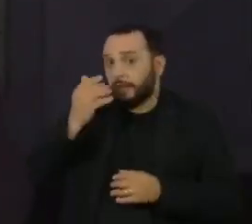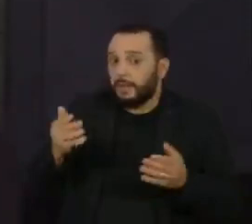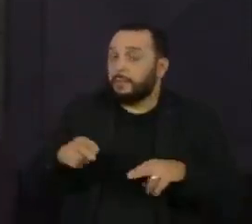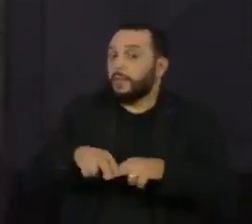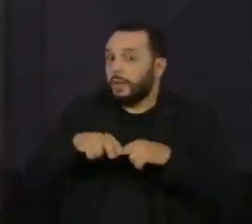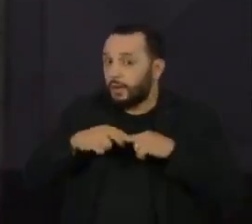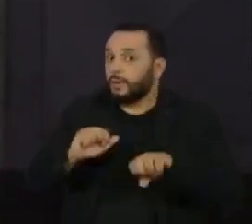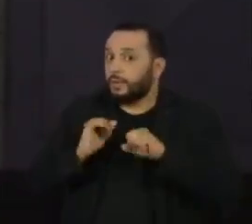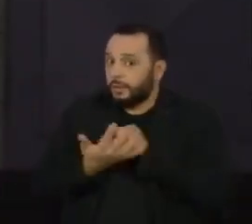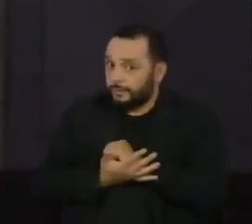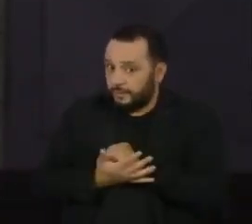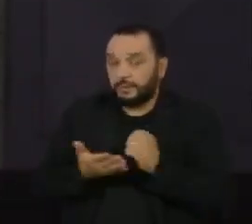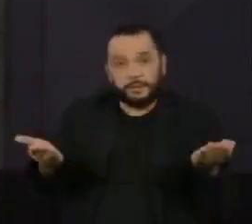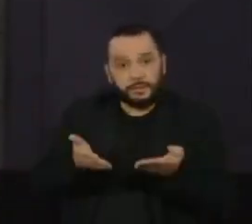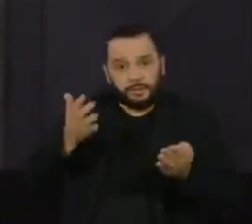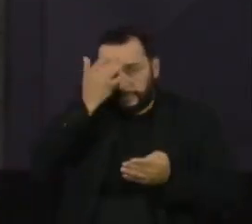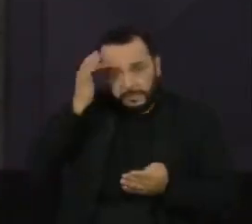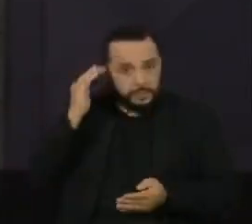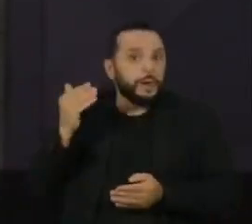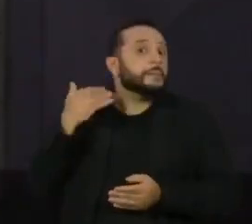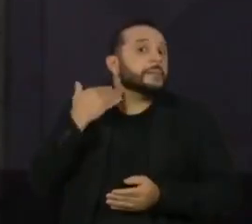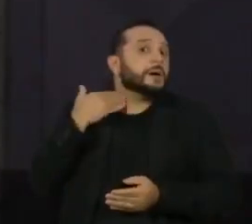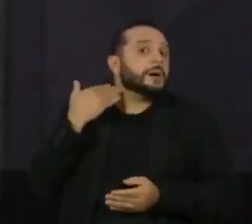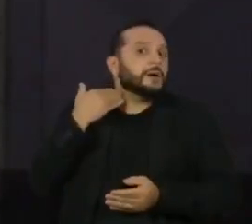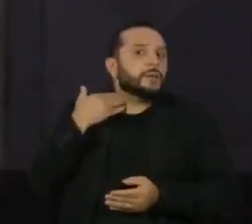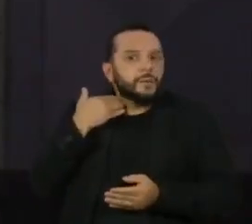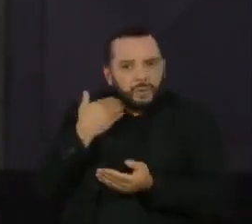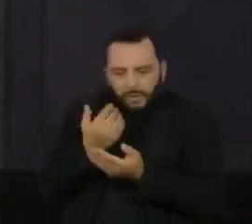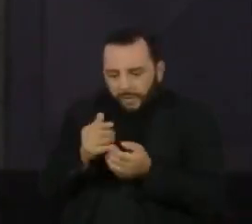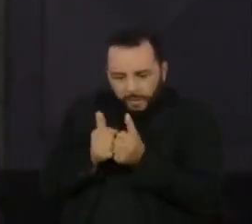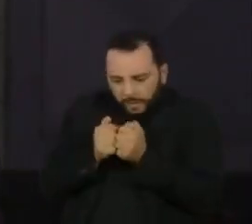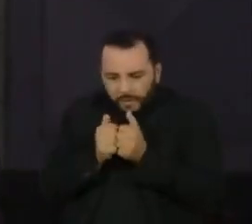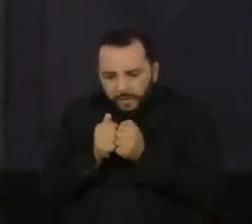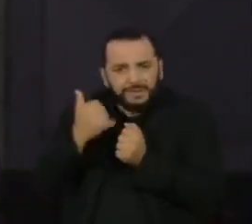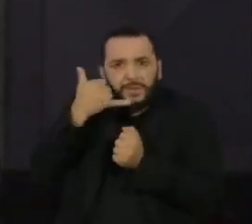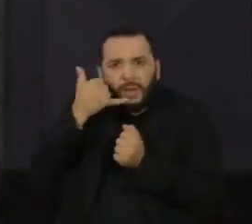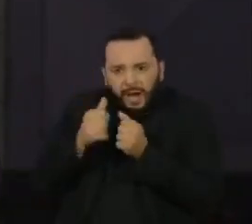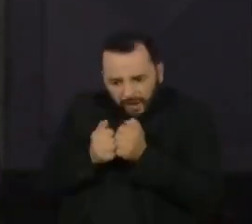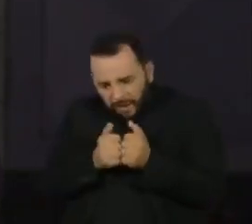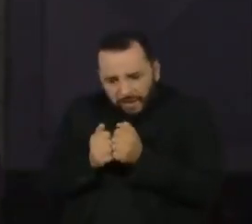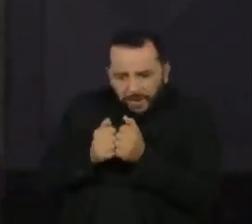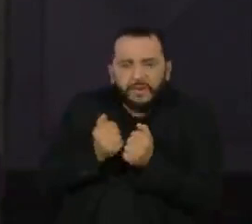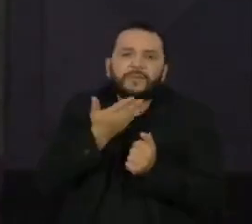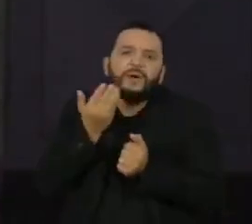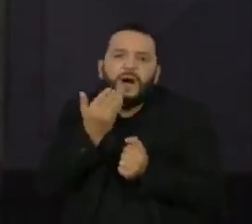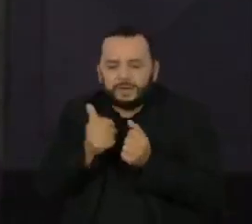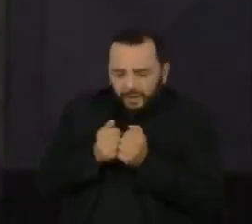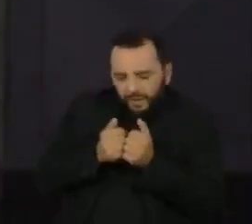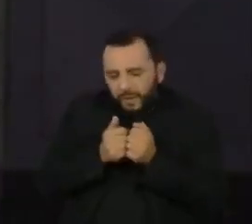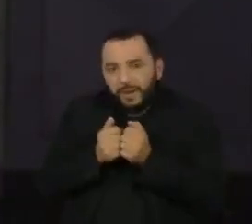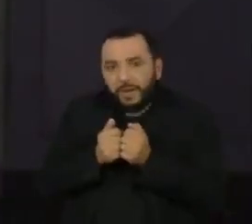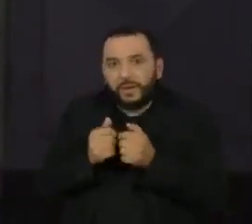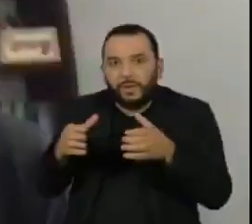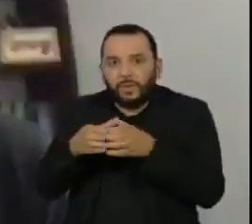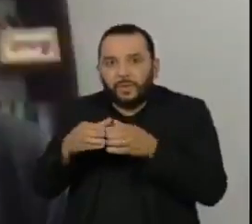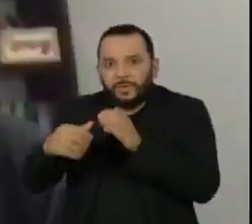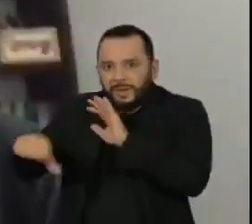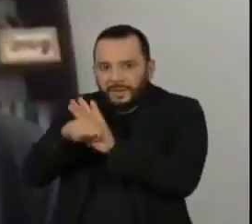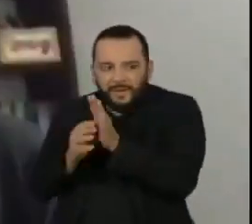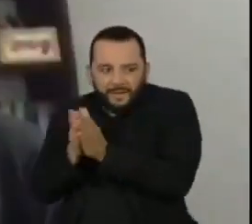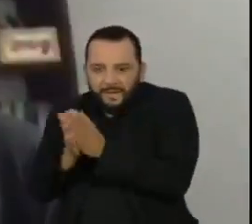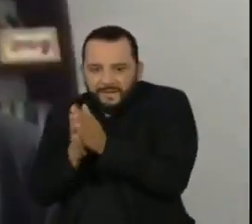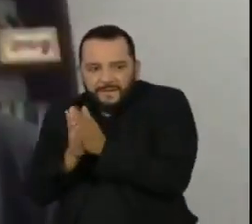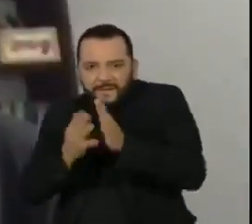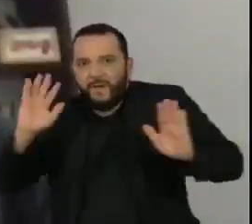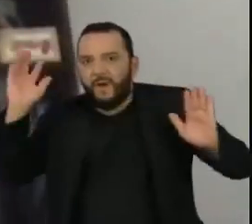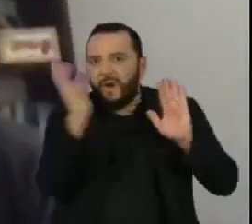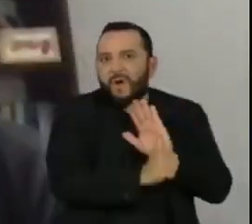aplicativos de bancos. Uma facilidade que deveria oferecer segurança e conforto tem atraído criminosos. Às